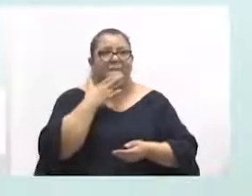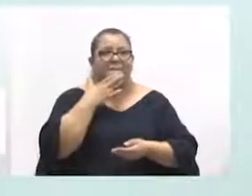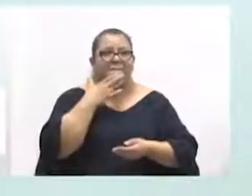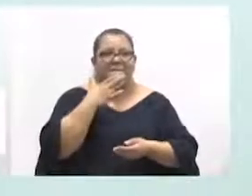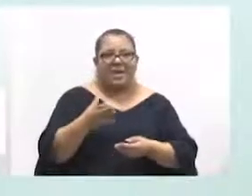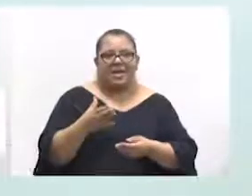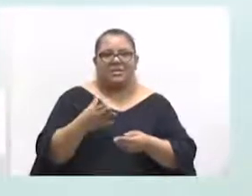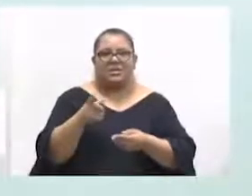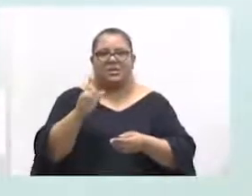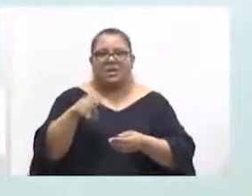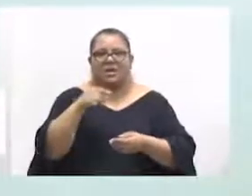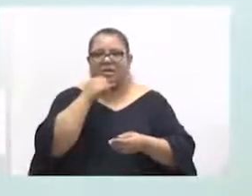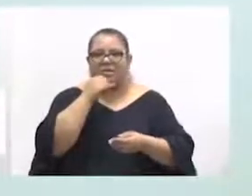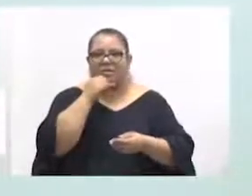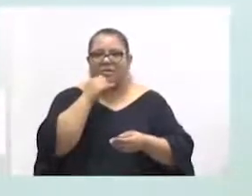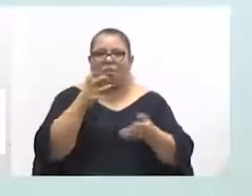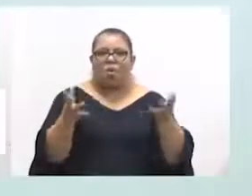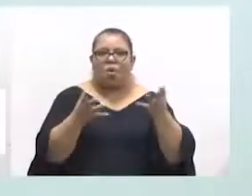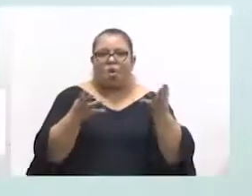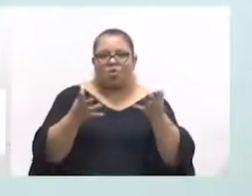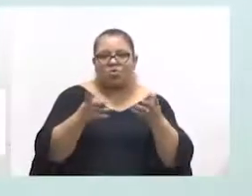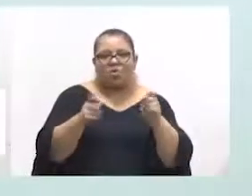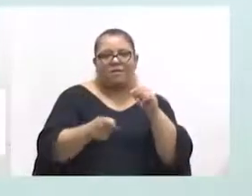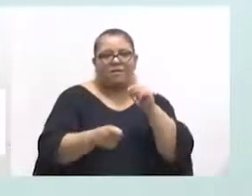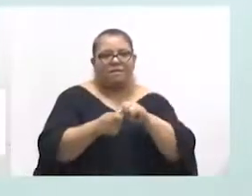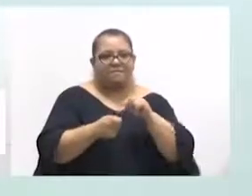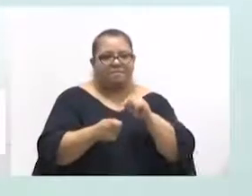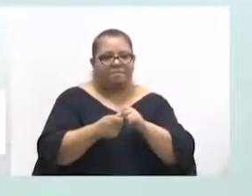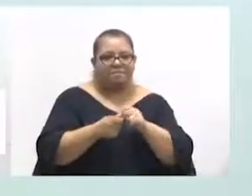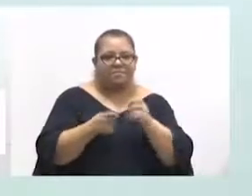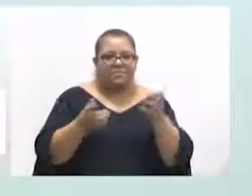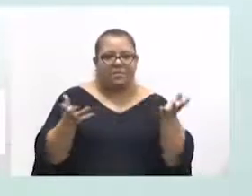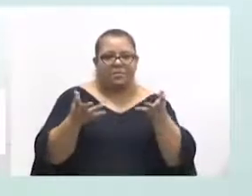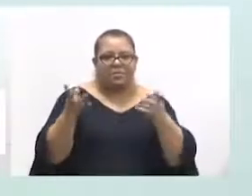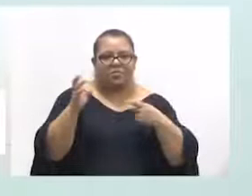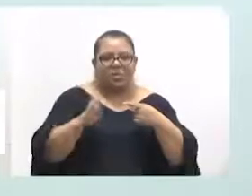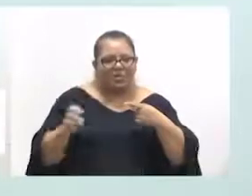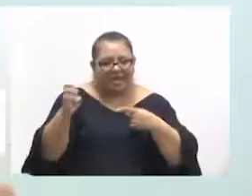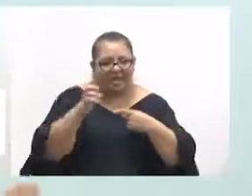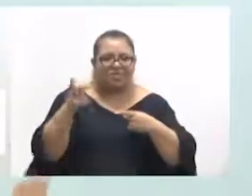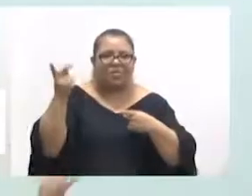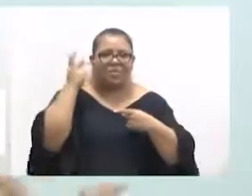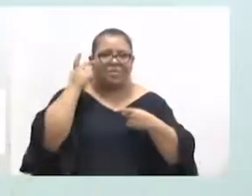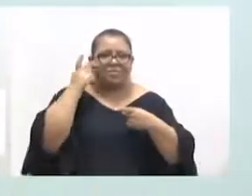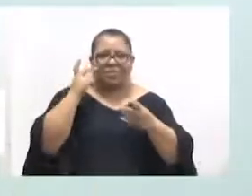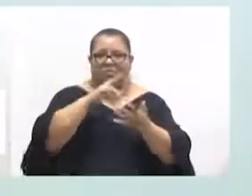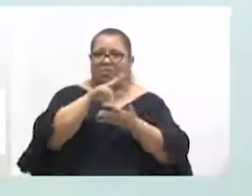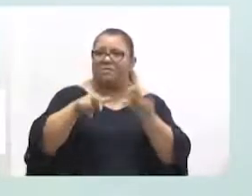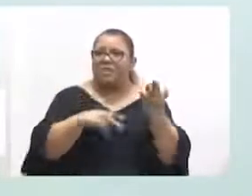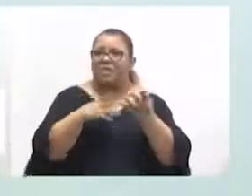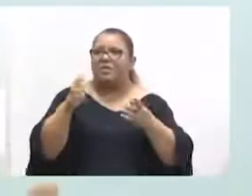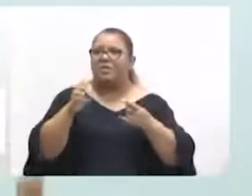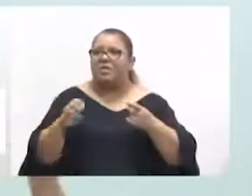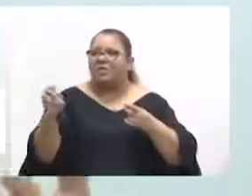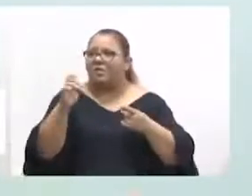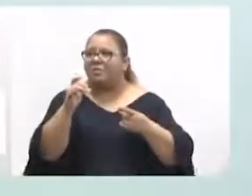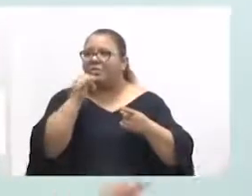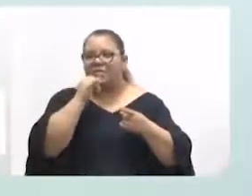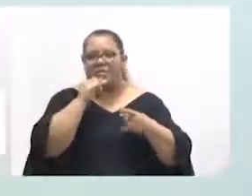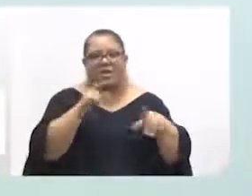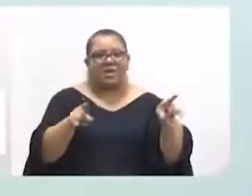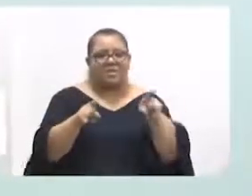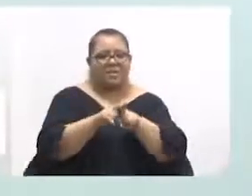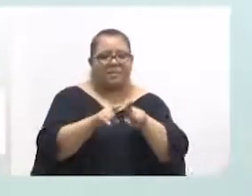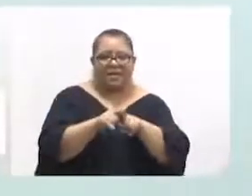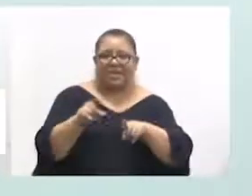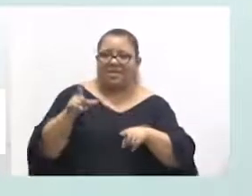a gente faça uma PAC muito fora do que alguns outros estados têm. A gente citou São Paulo, mas vários outros estados também têm